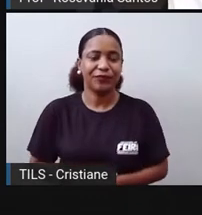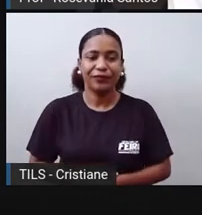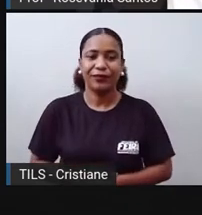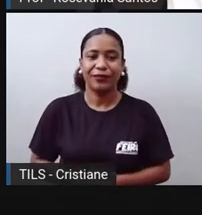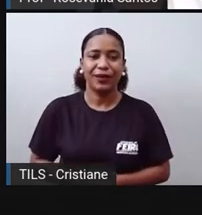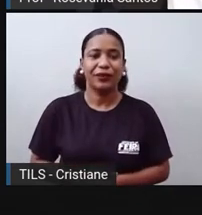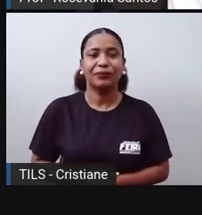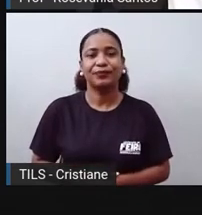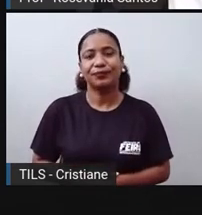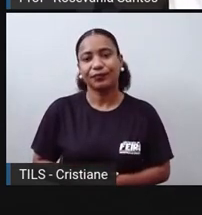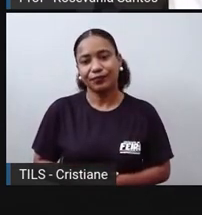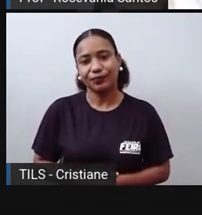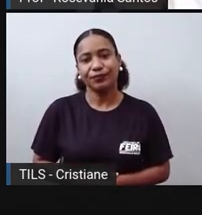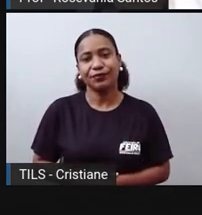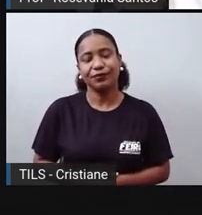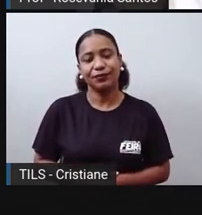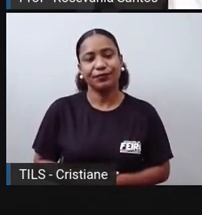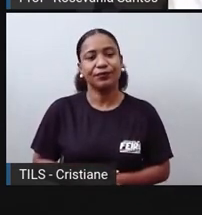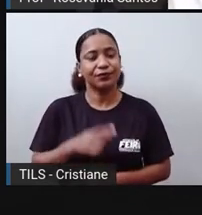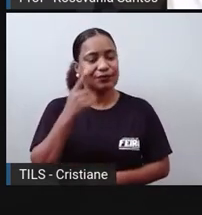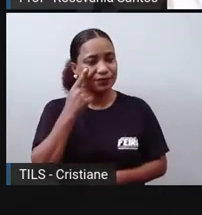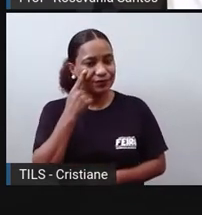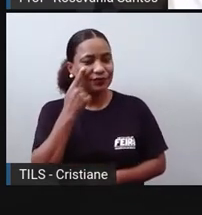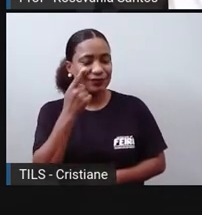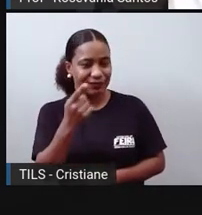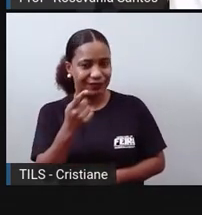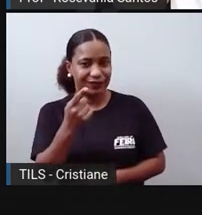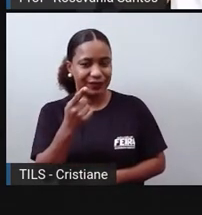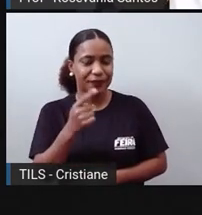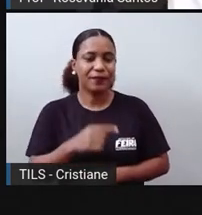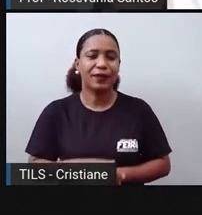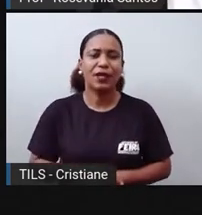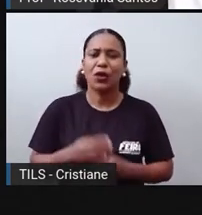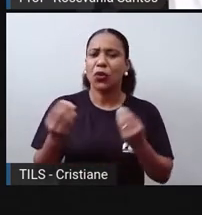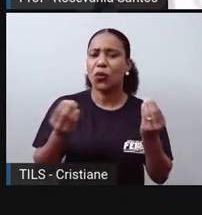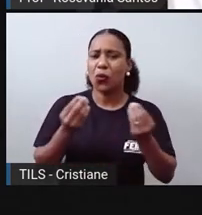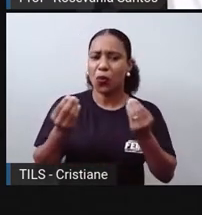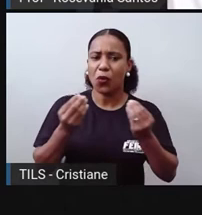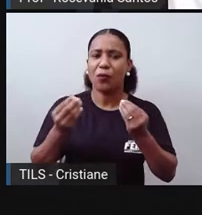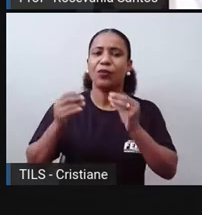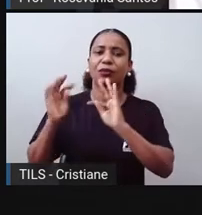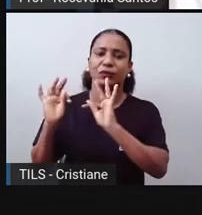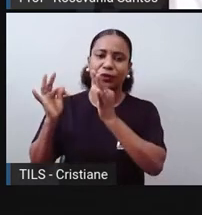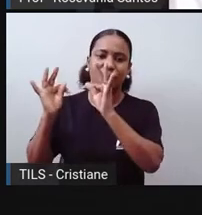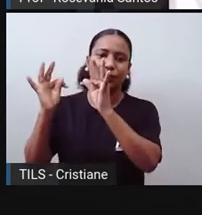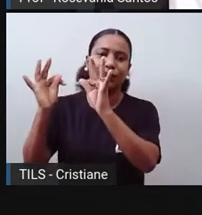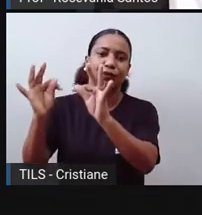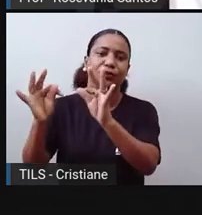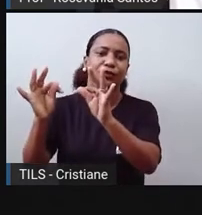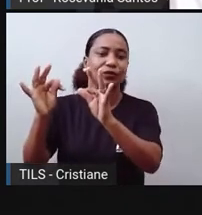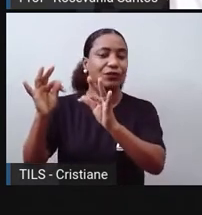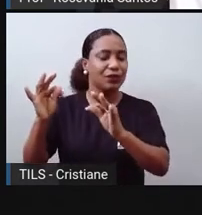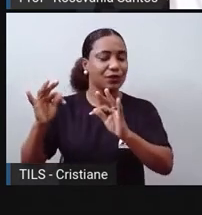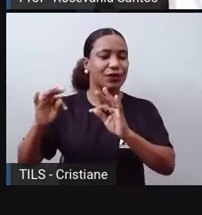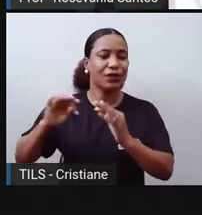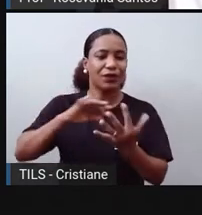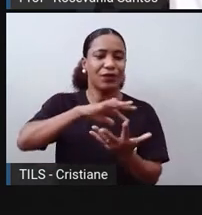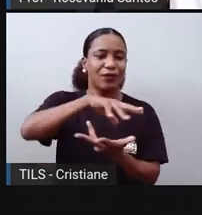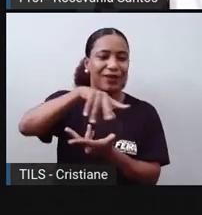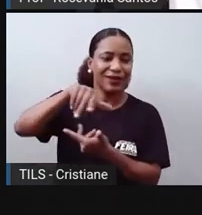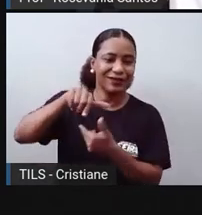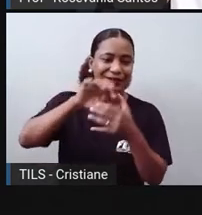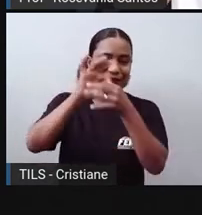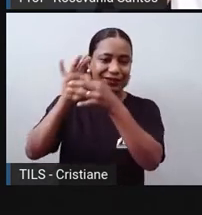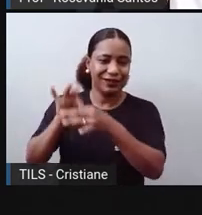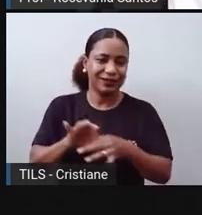Então, é aí a gente entende aqui, né, os motores tecnológicos da globalização. Olha aquela ideia, né, que a gente tinha do